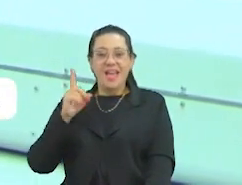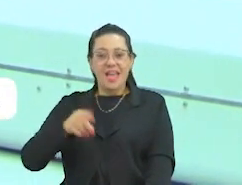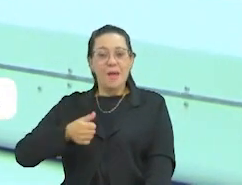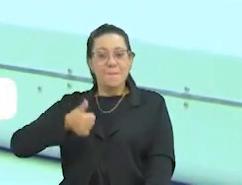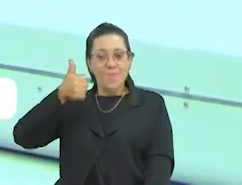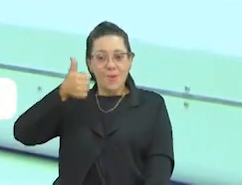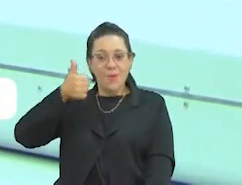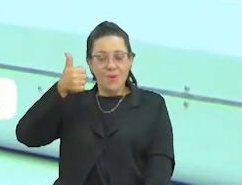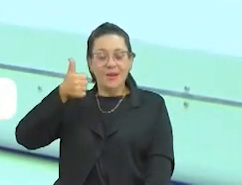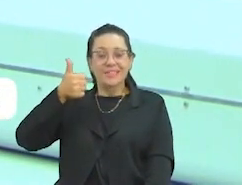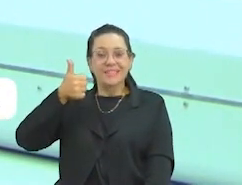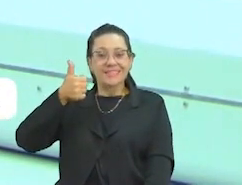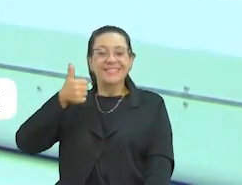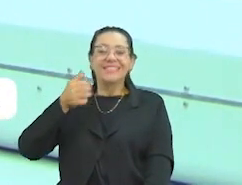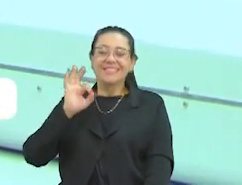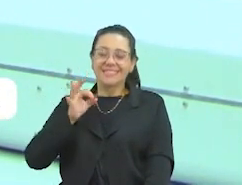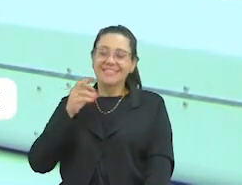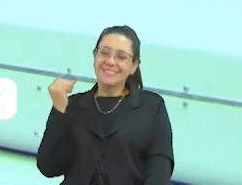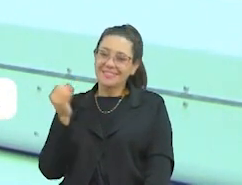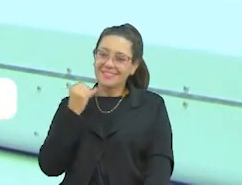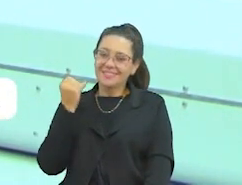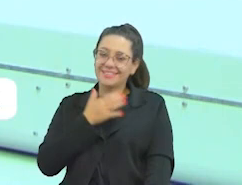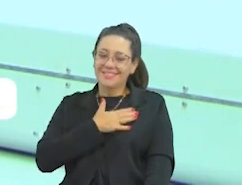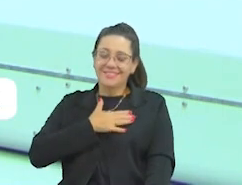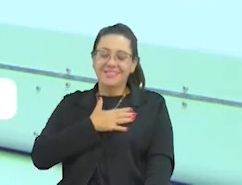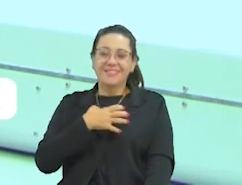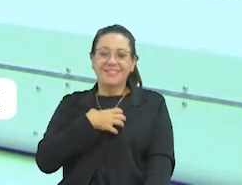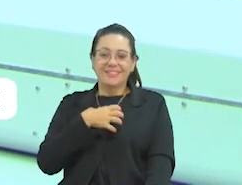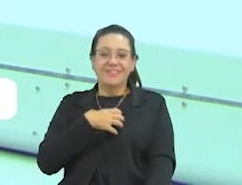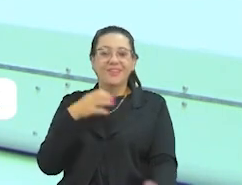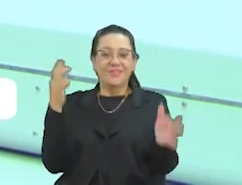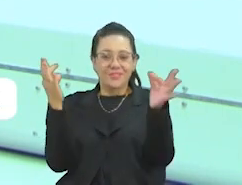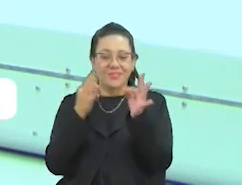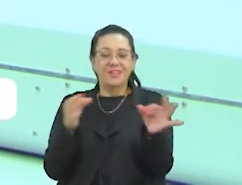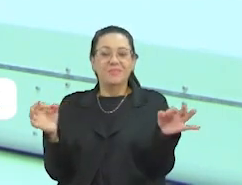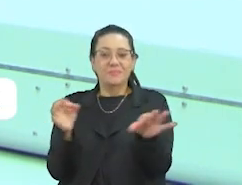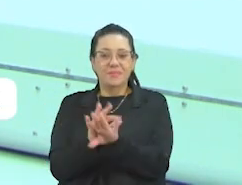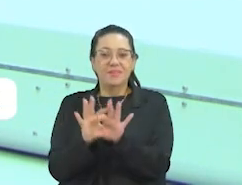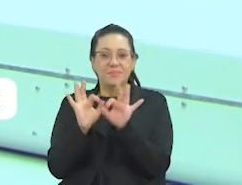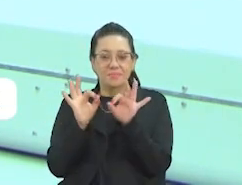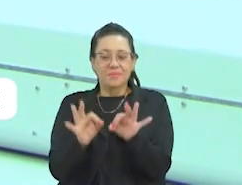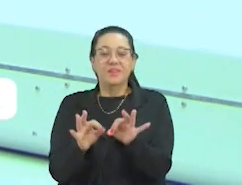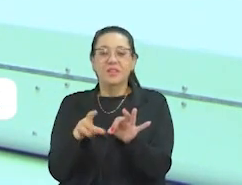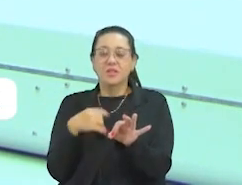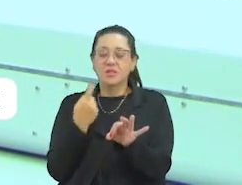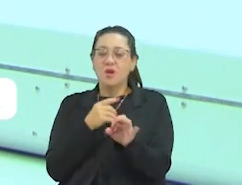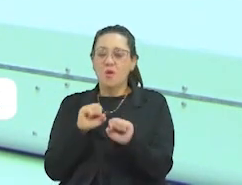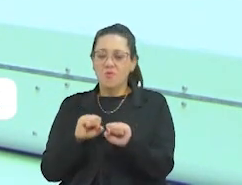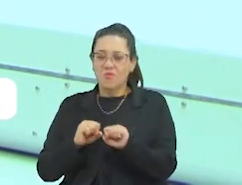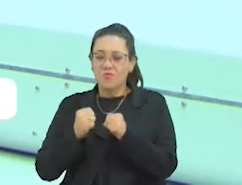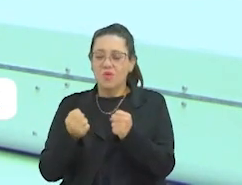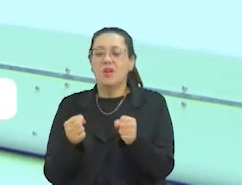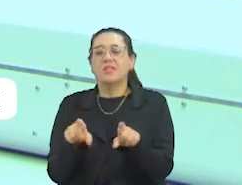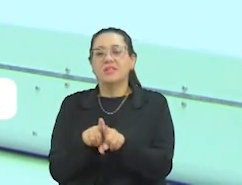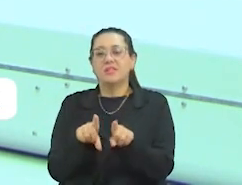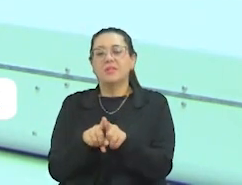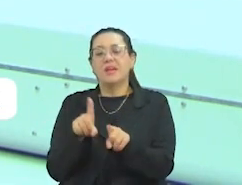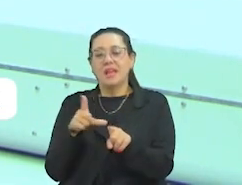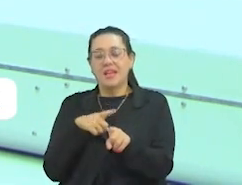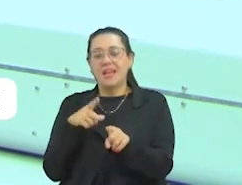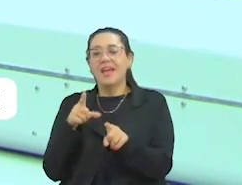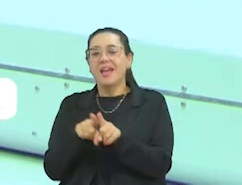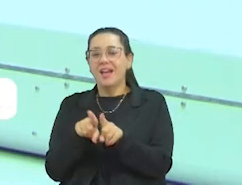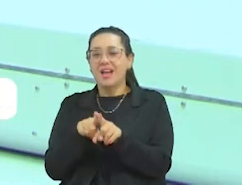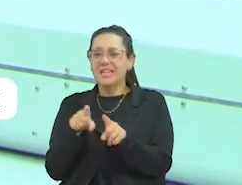sido, é melhor ainda, né? Você se sente aí com o dever cumprido. Então, a ação forte em mim, assim, uma delas é a saúde.